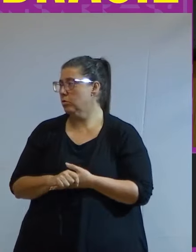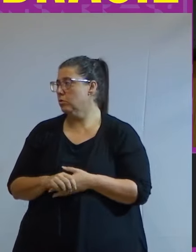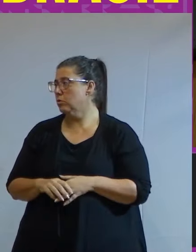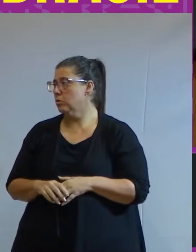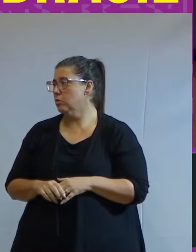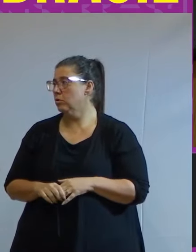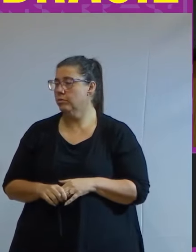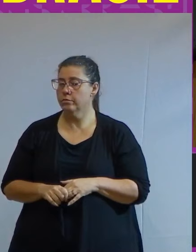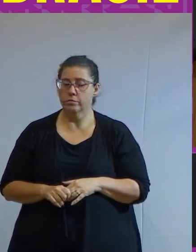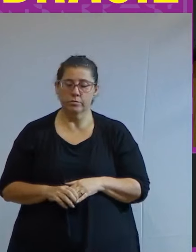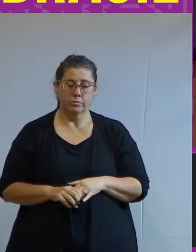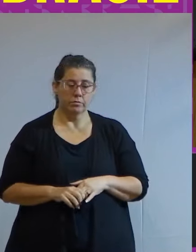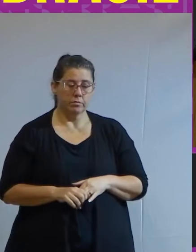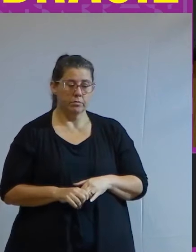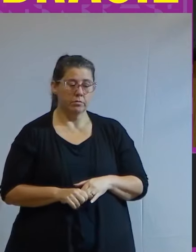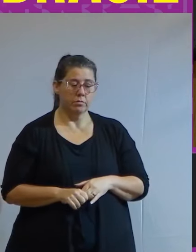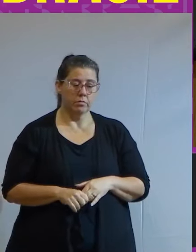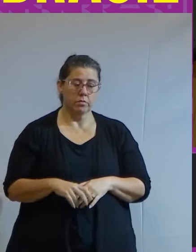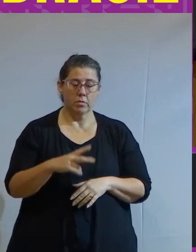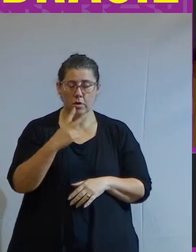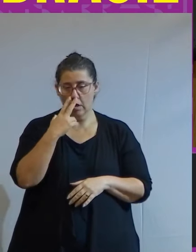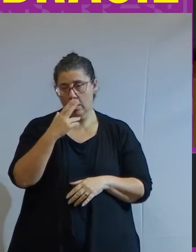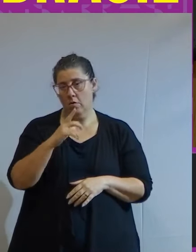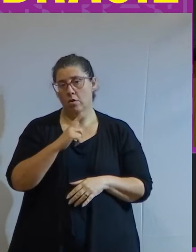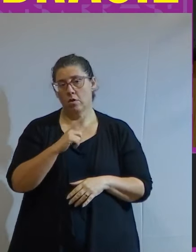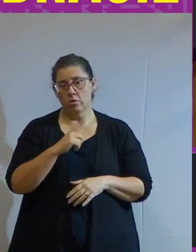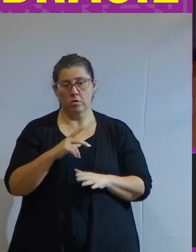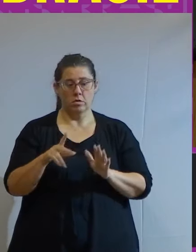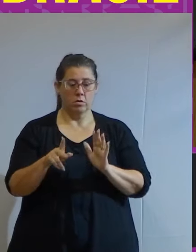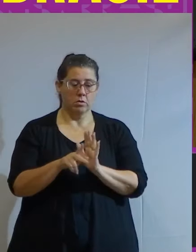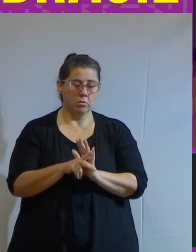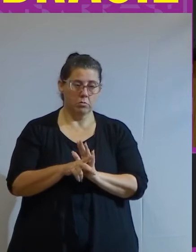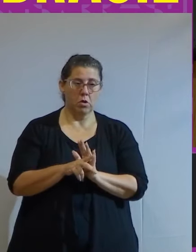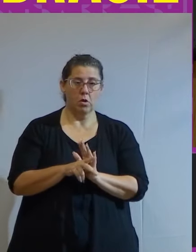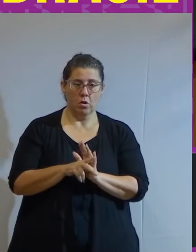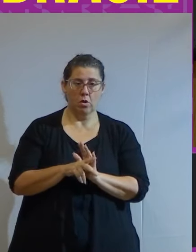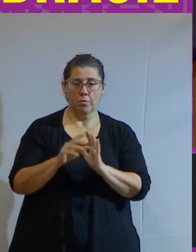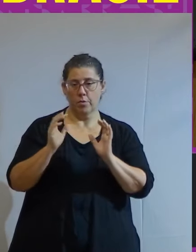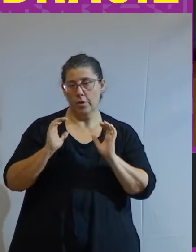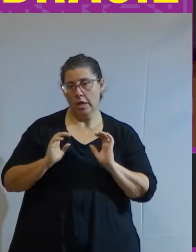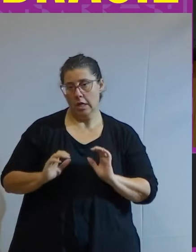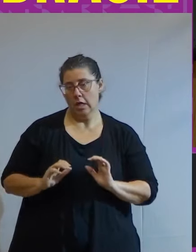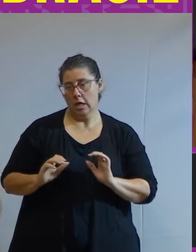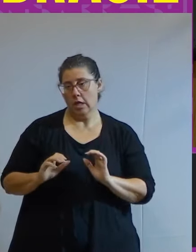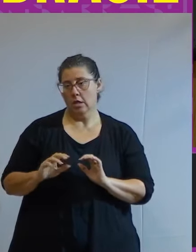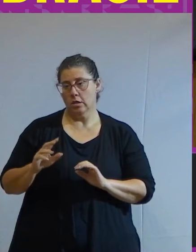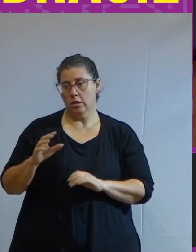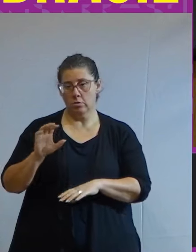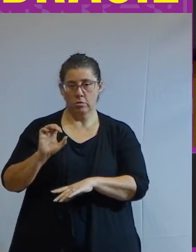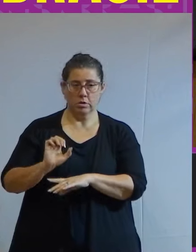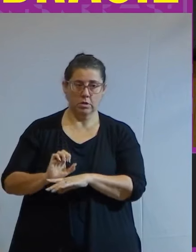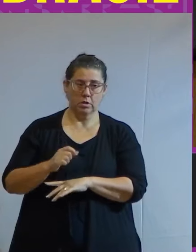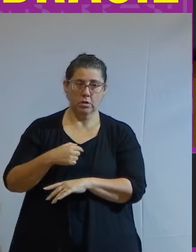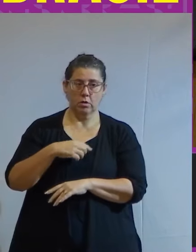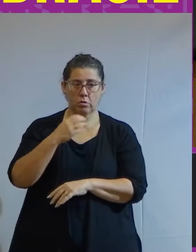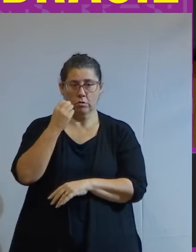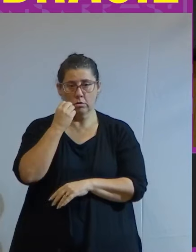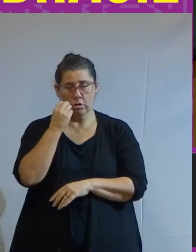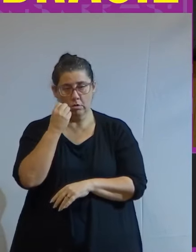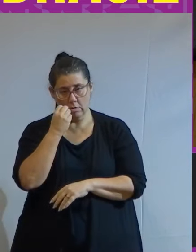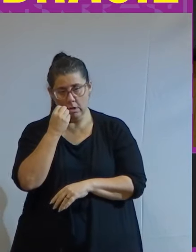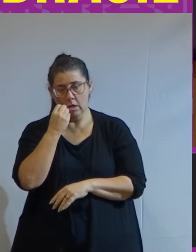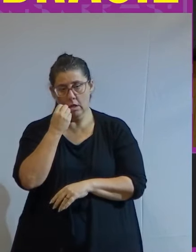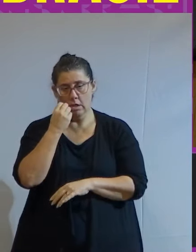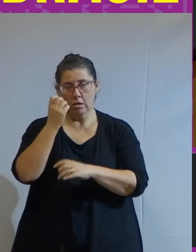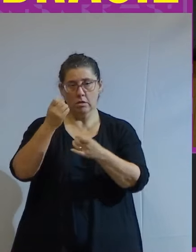enfim que eu acho que deriva do próprio caráter contraditório do Estado de tudo aquilo que eu tentei um pouco